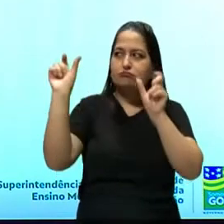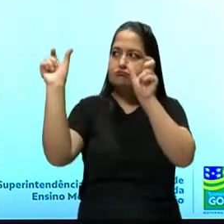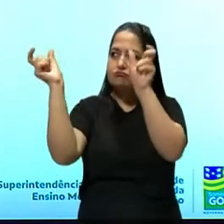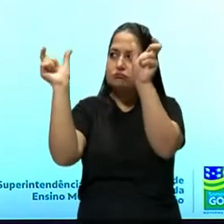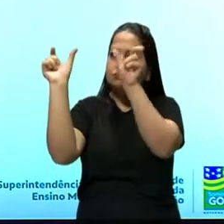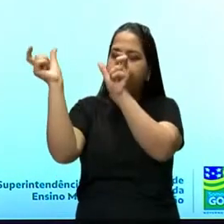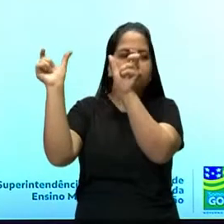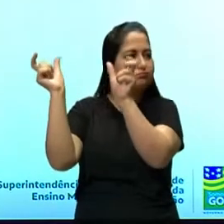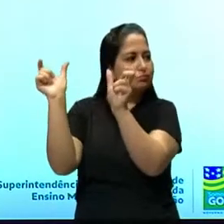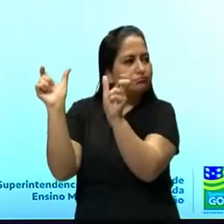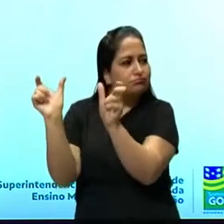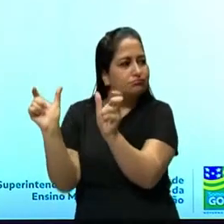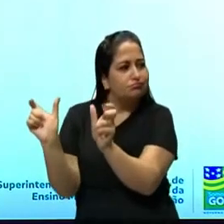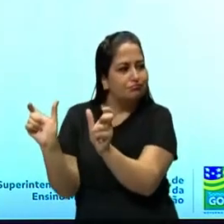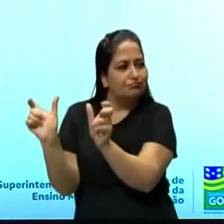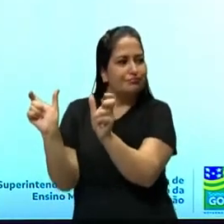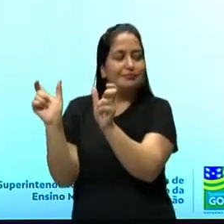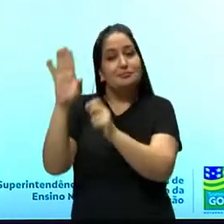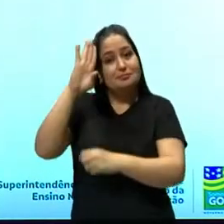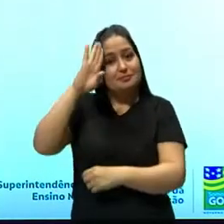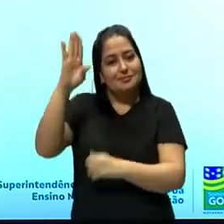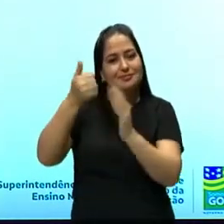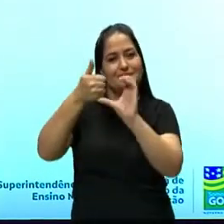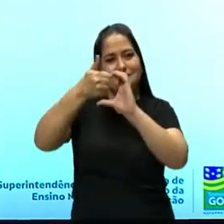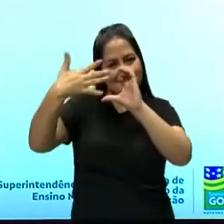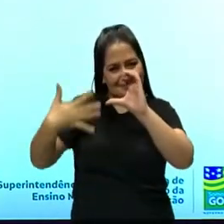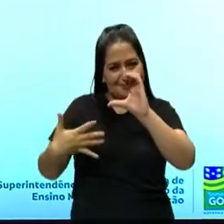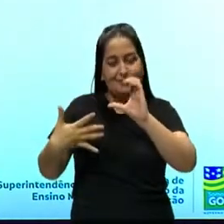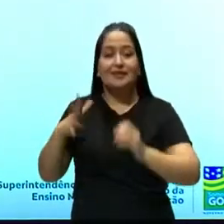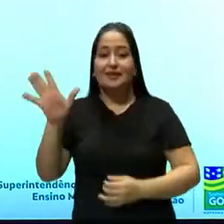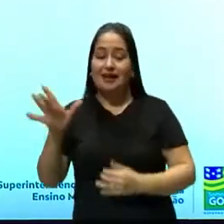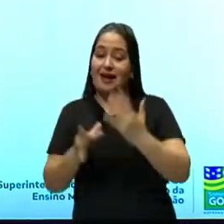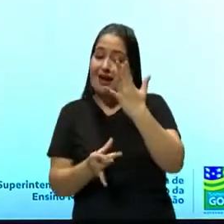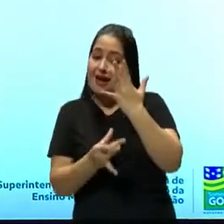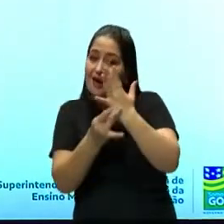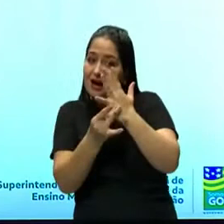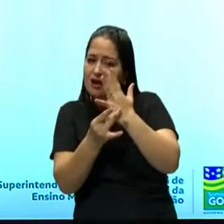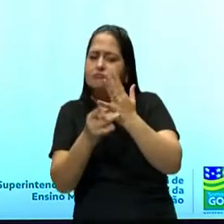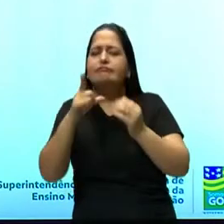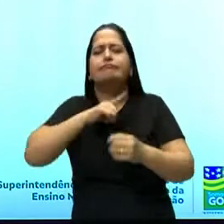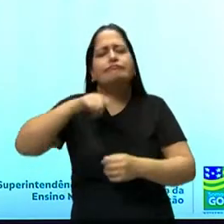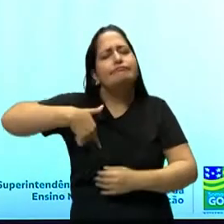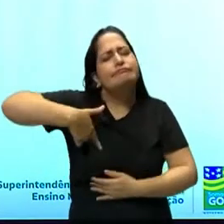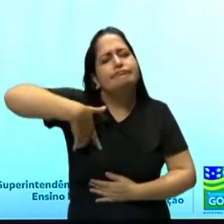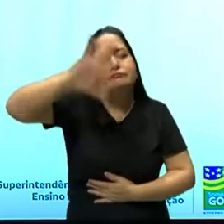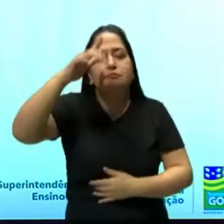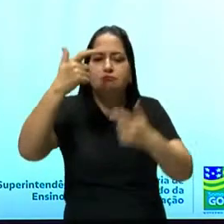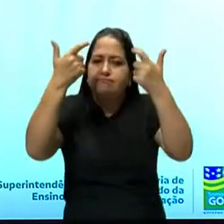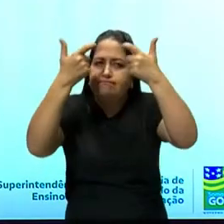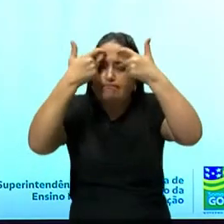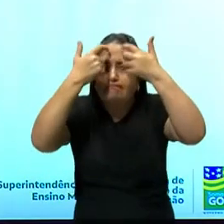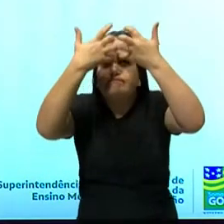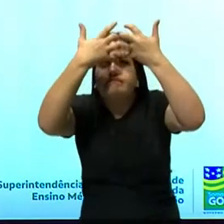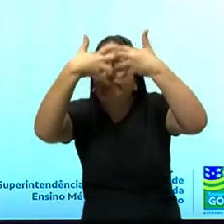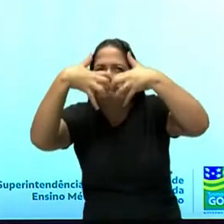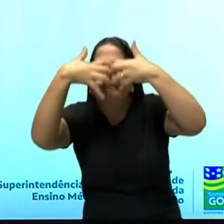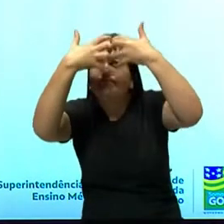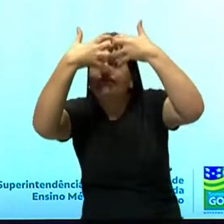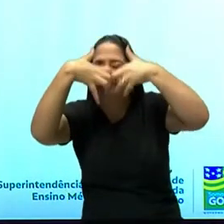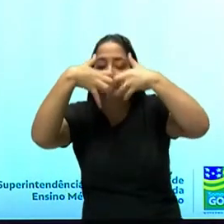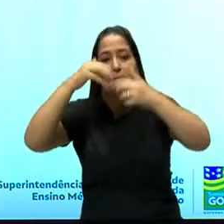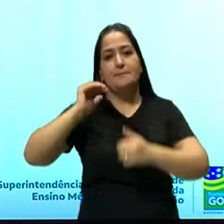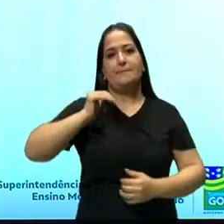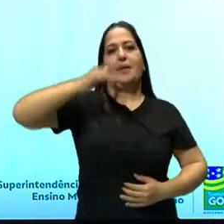entender as principais características. No realismo, nós vamos ter mergulhos psicológicos. Vamos